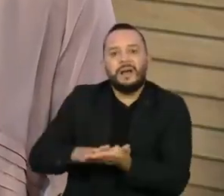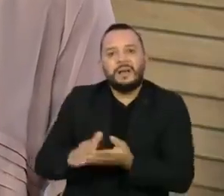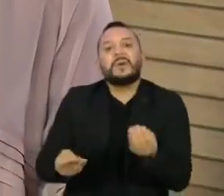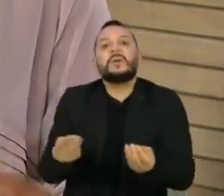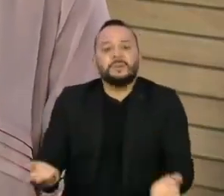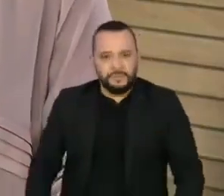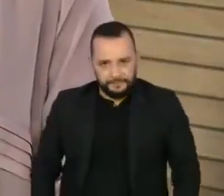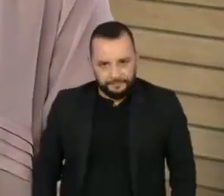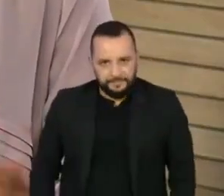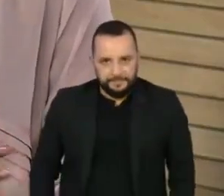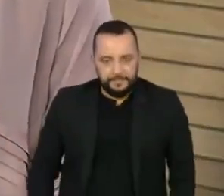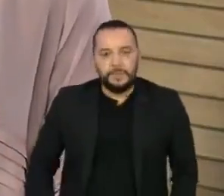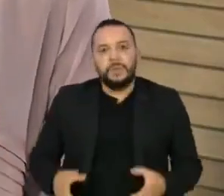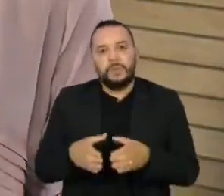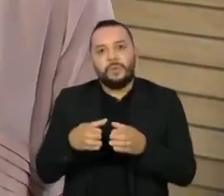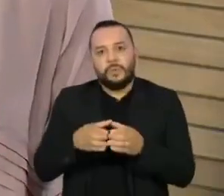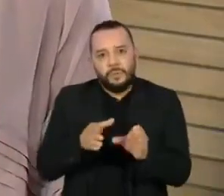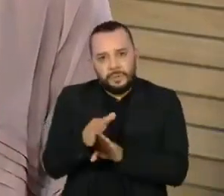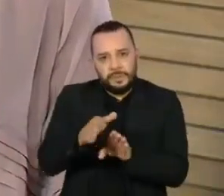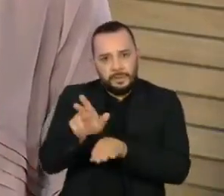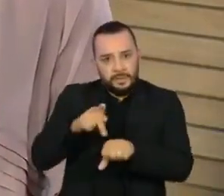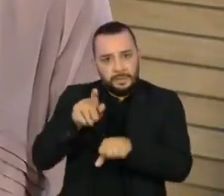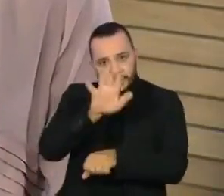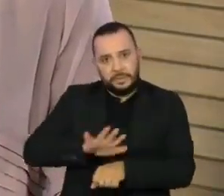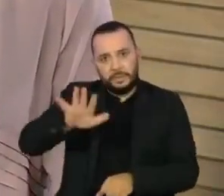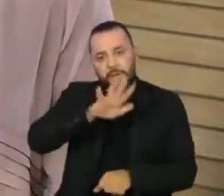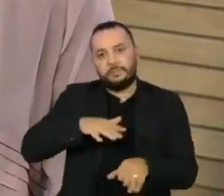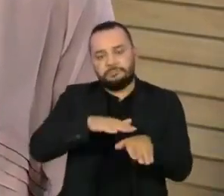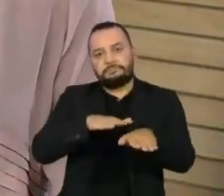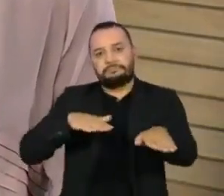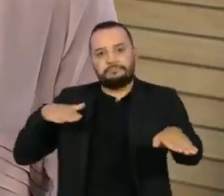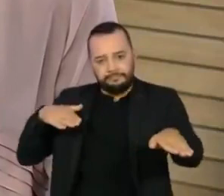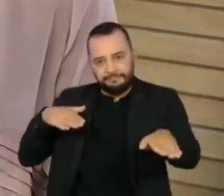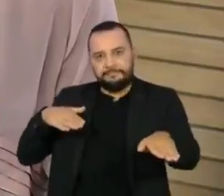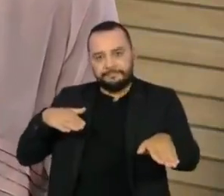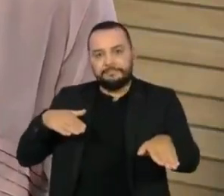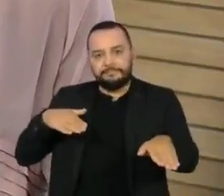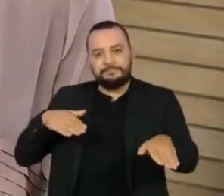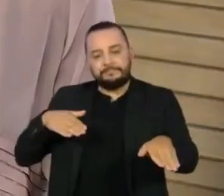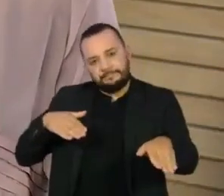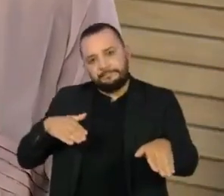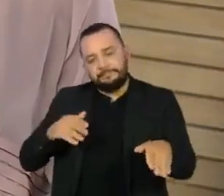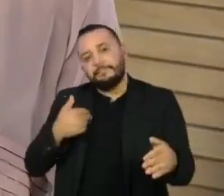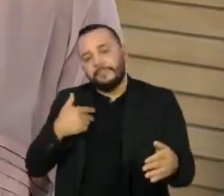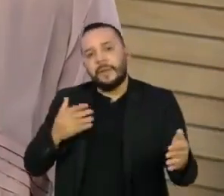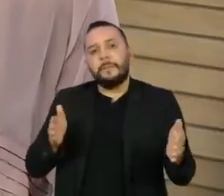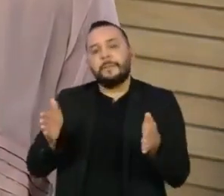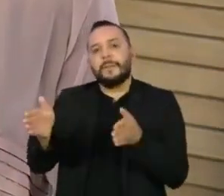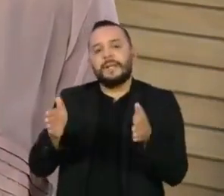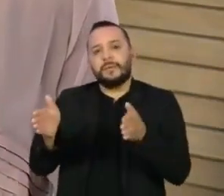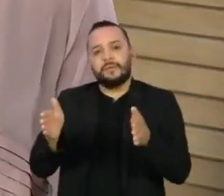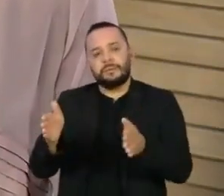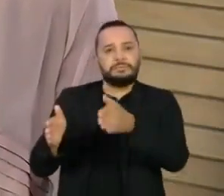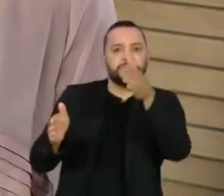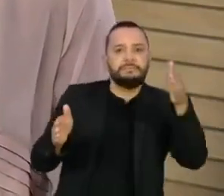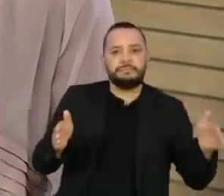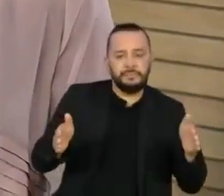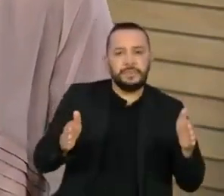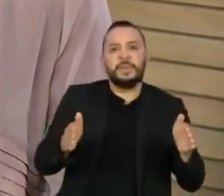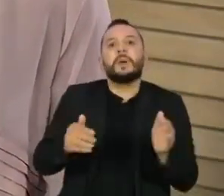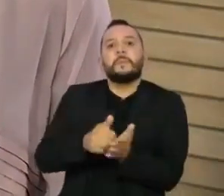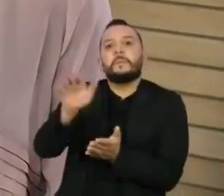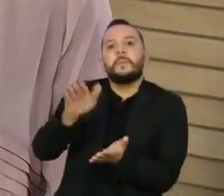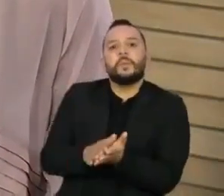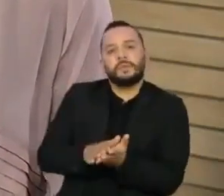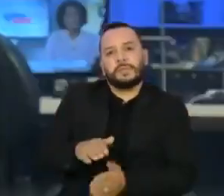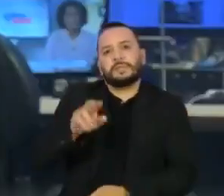O Conselho Nacional de Trânsito prorrogou, por tempo indeterminado, o prazo para apelação de multas em seis estados